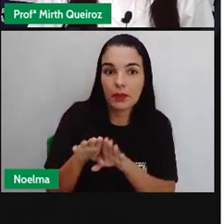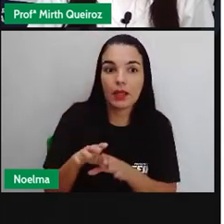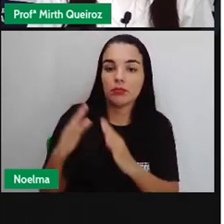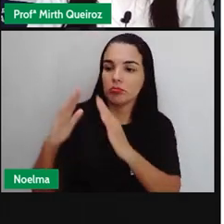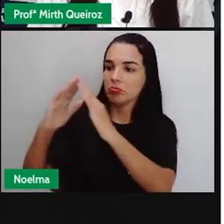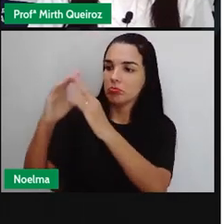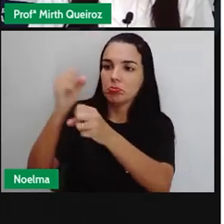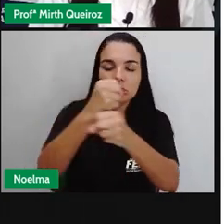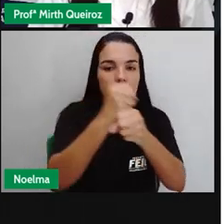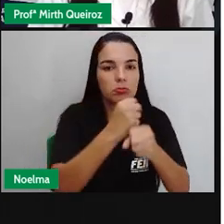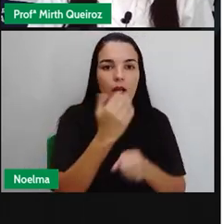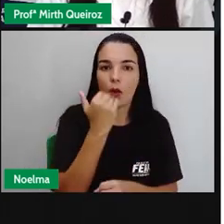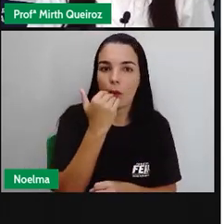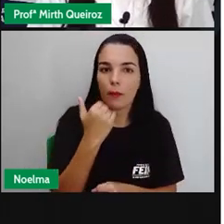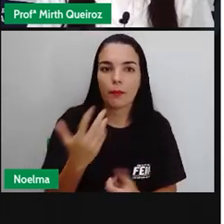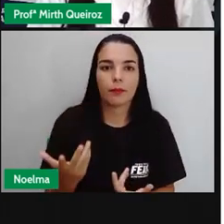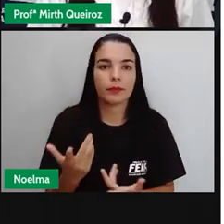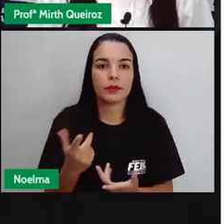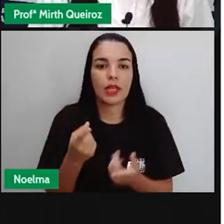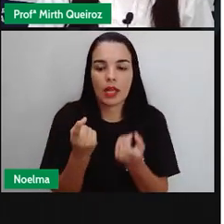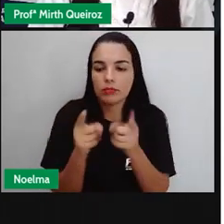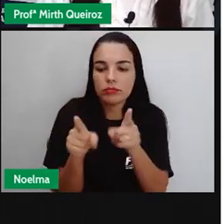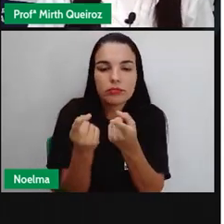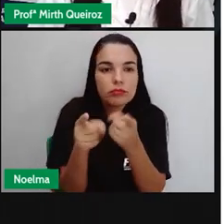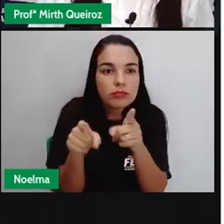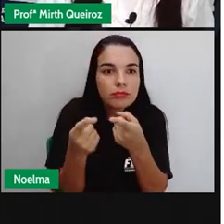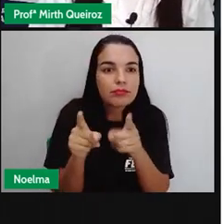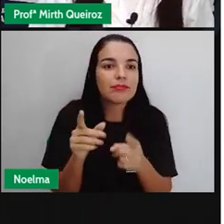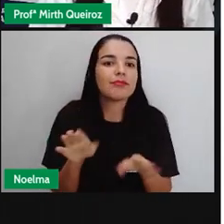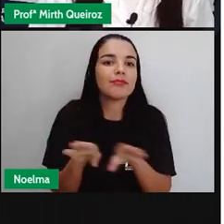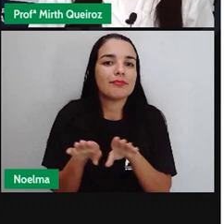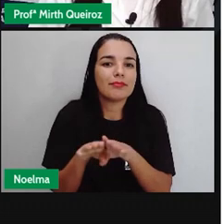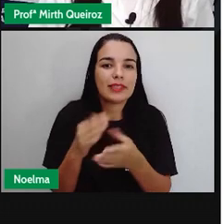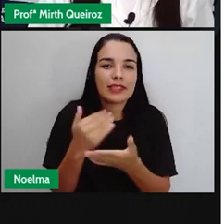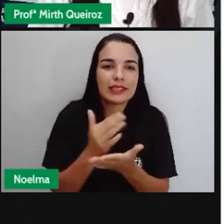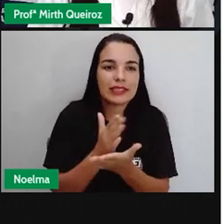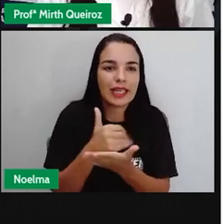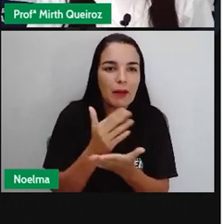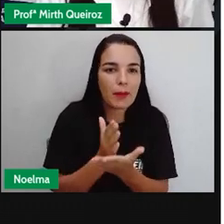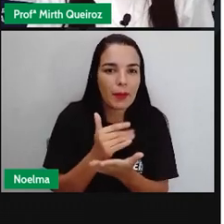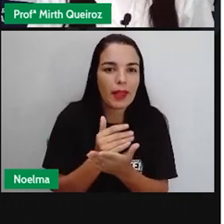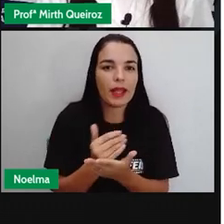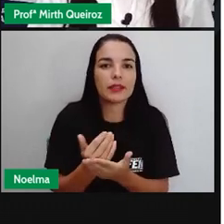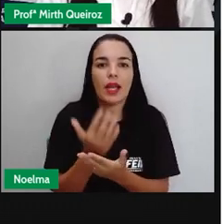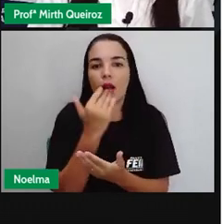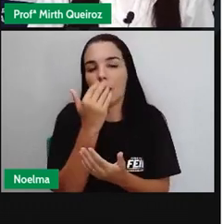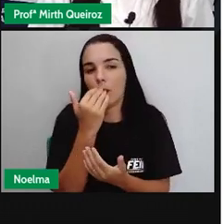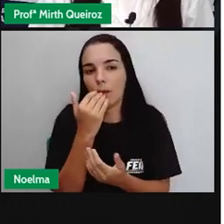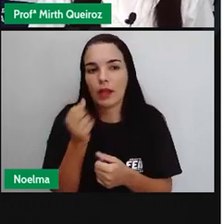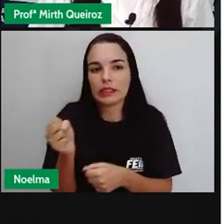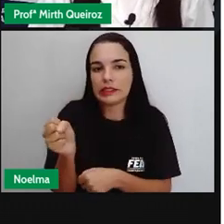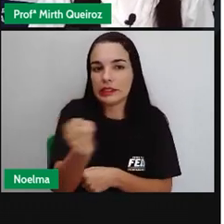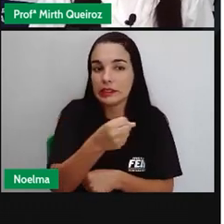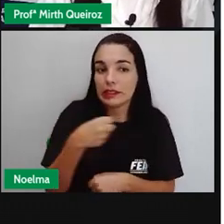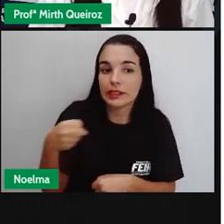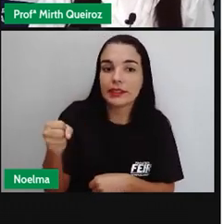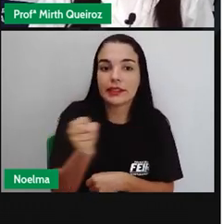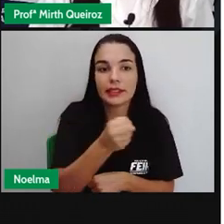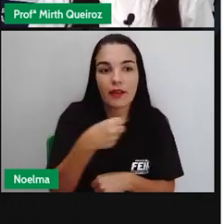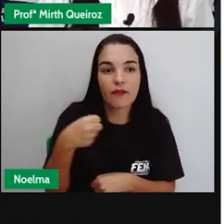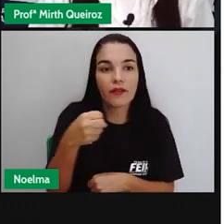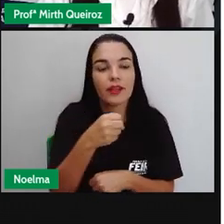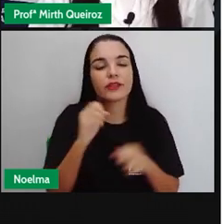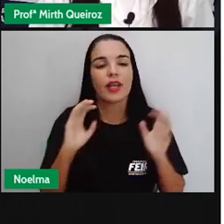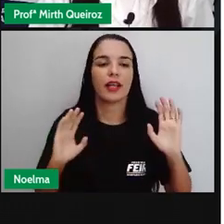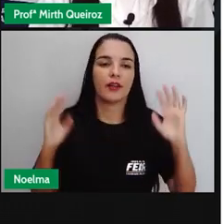na arquitetura culinária, que o caso das salsichas, salada de batata, os embutidos, carne secumada,